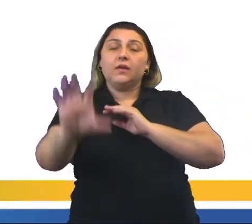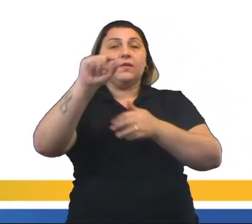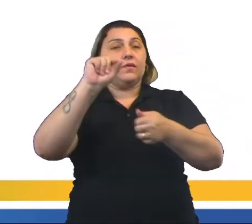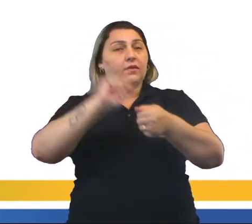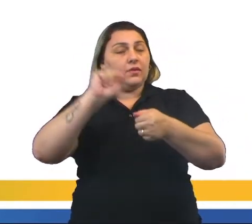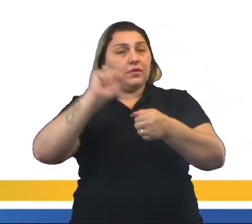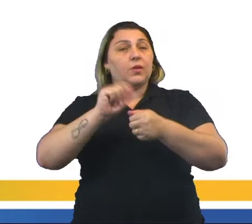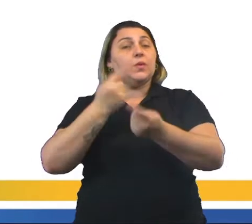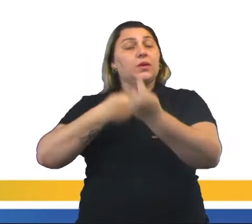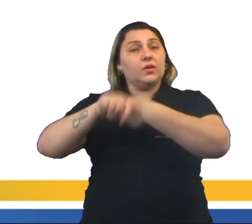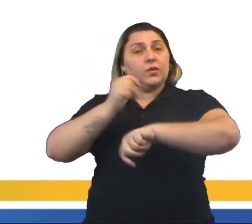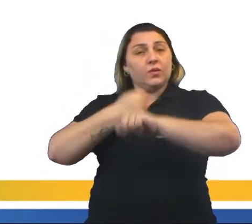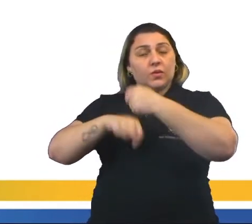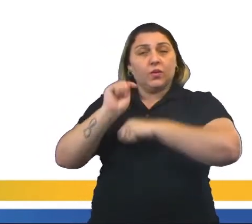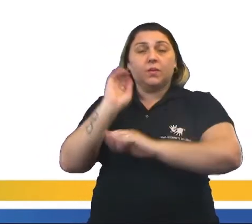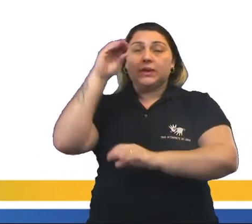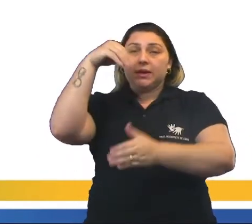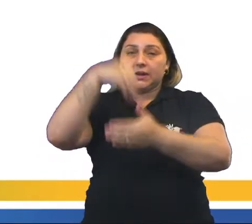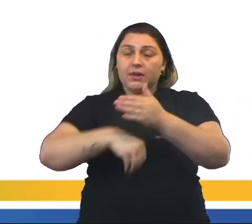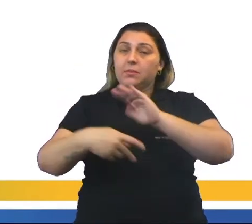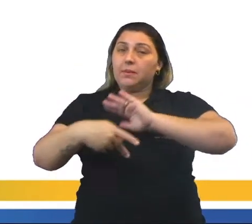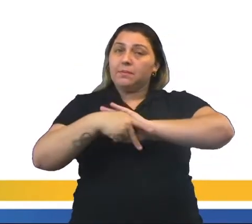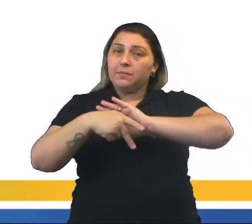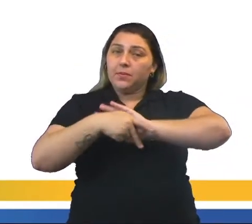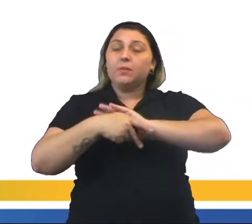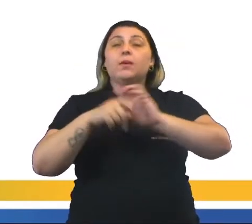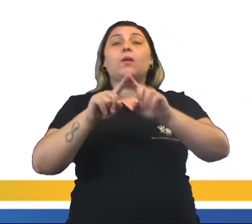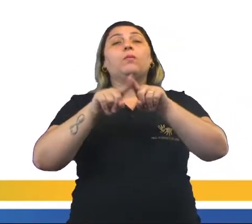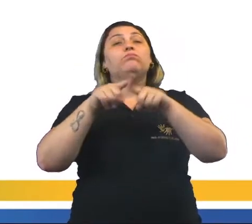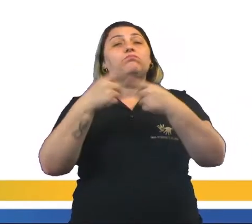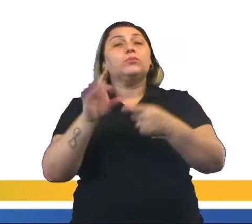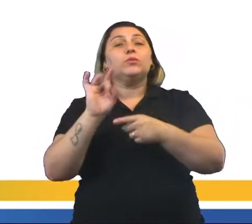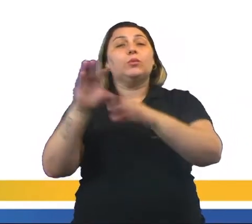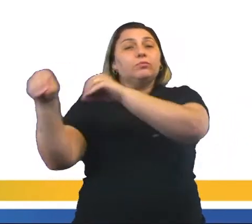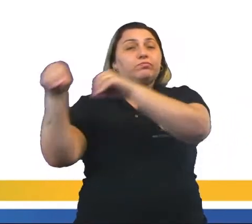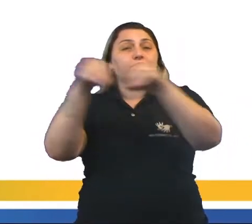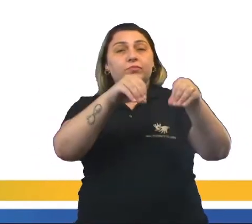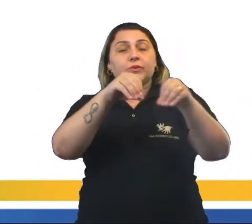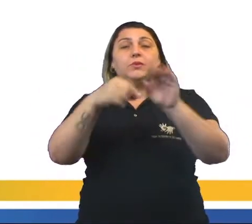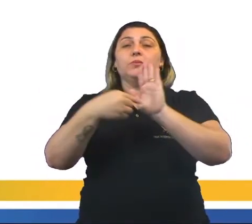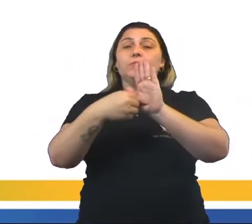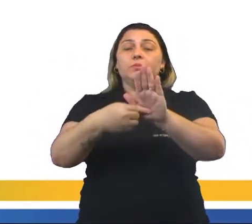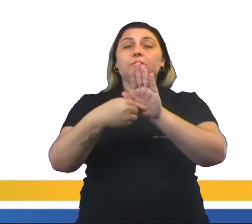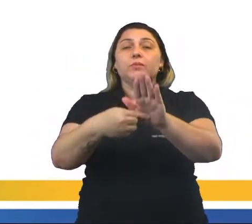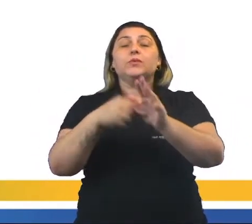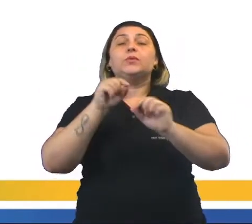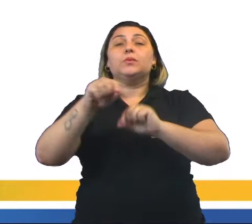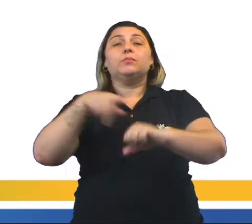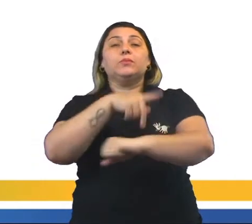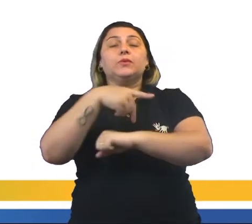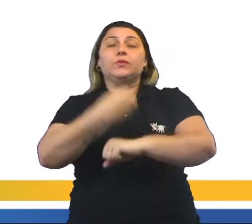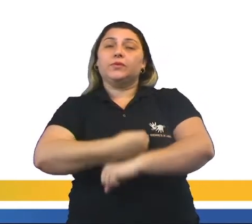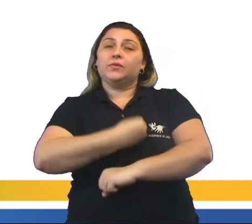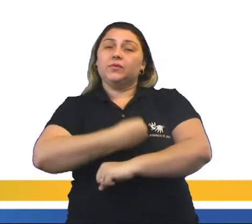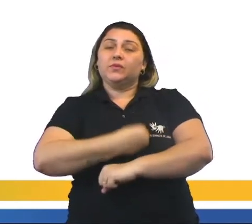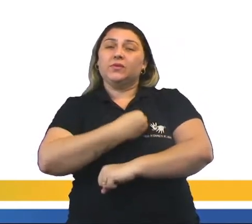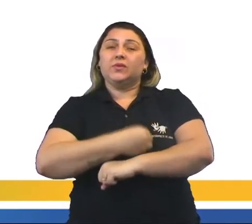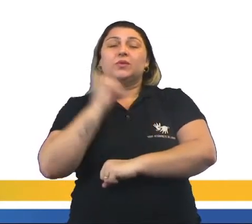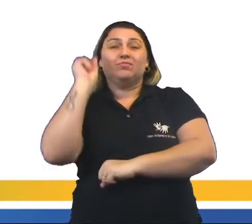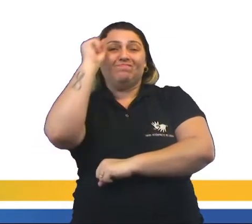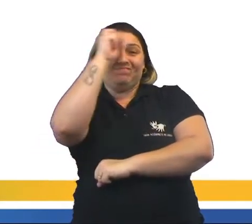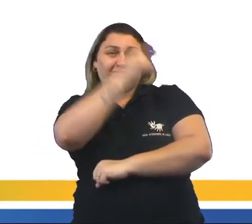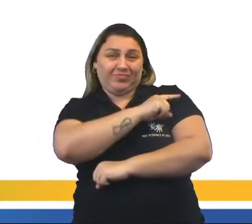uma economia interna para si ou apenas para exportação, mostrando então que o país vivia numa situação